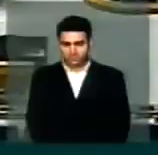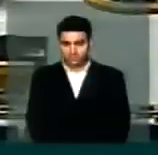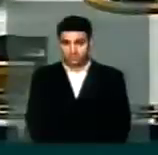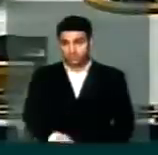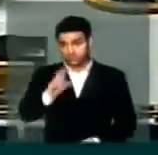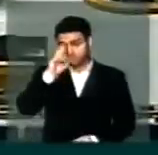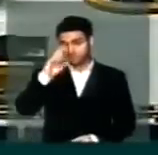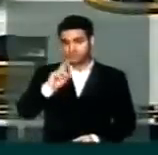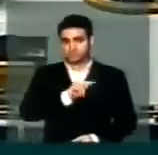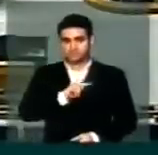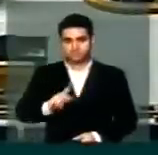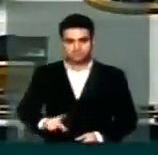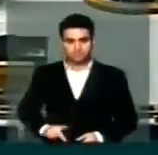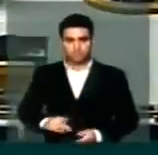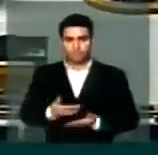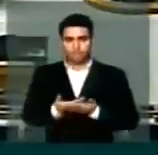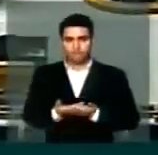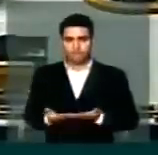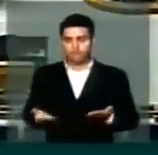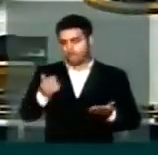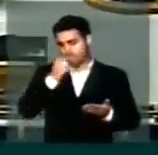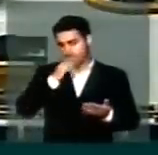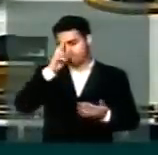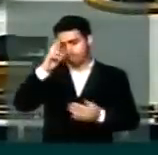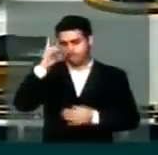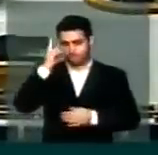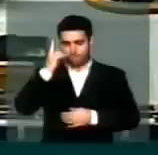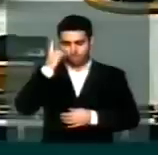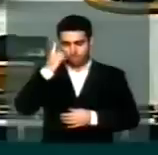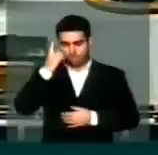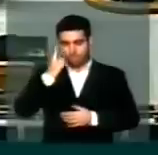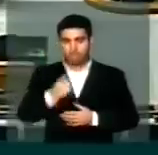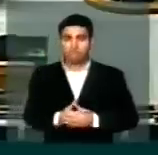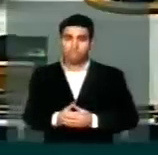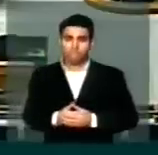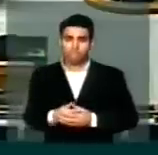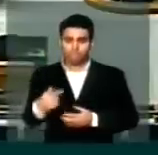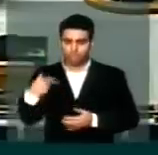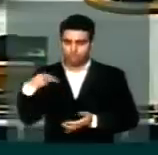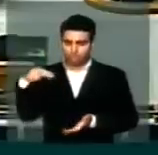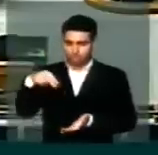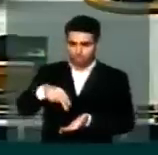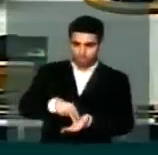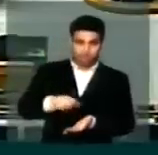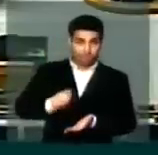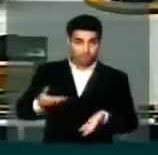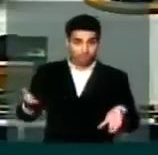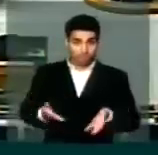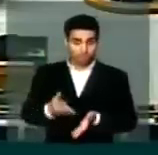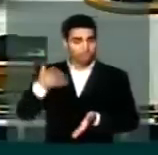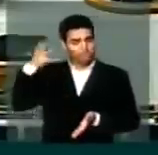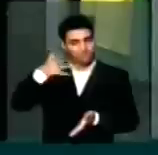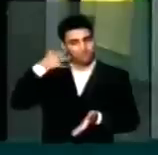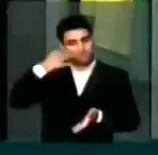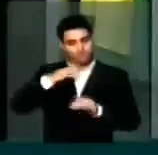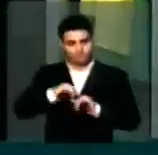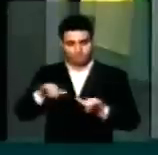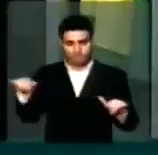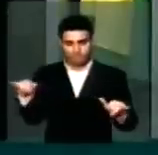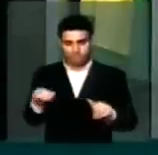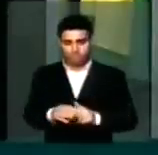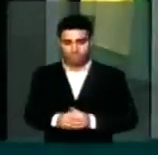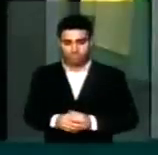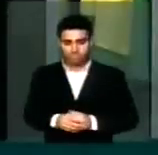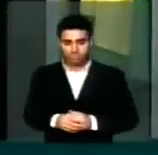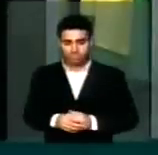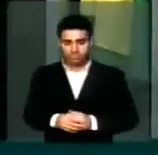Senhor Presidente, senhoras e senhores deputados, venho à tribuna da Câmara dos Deputados